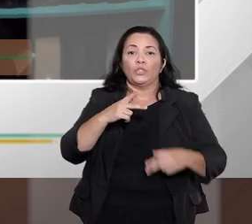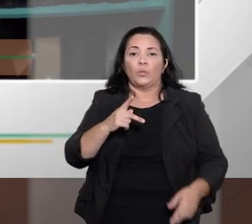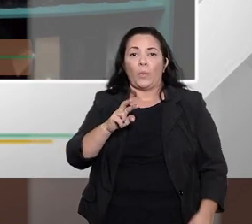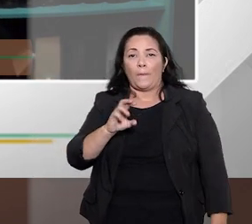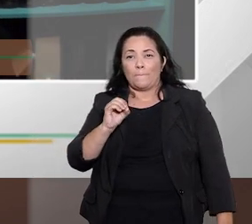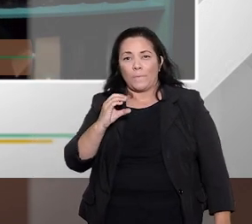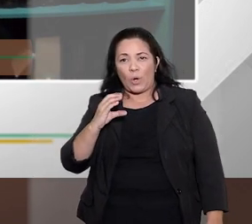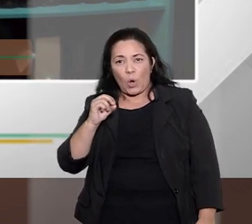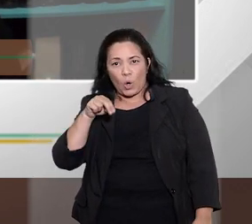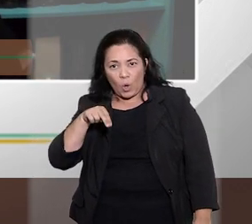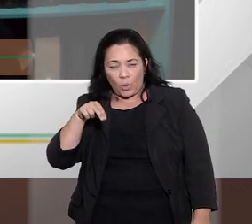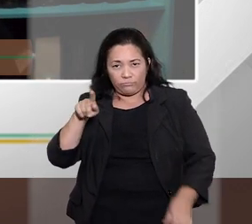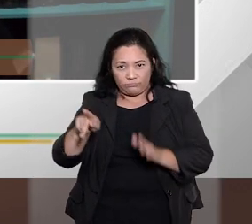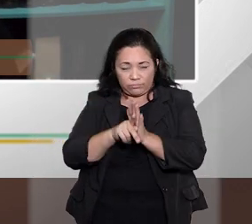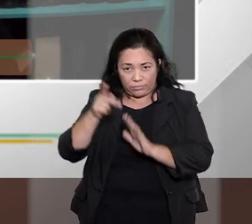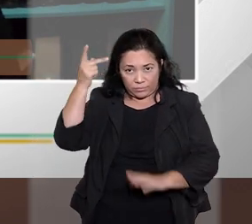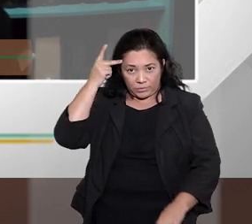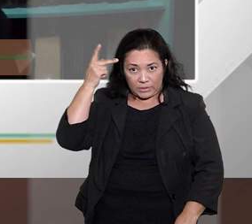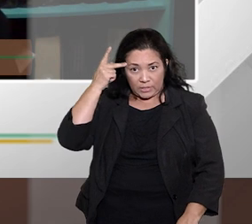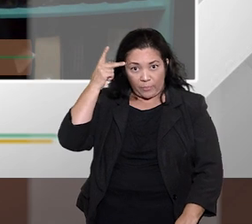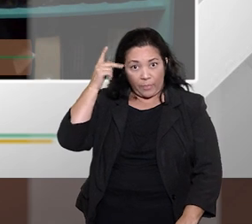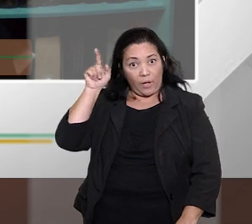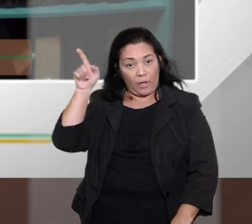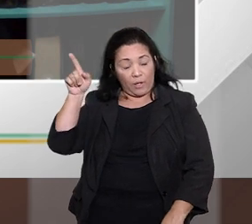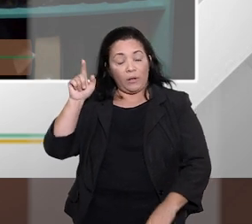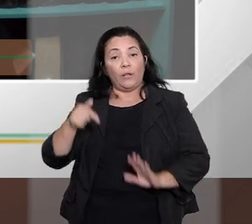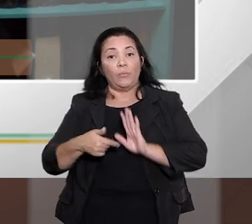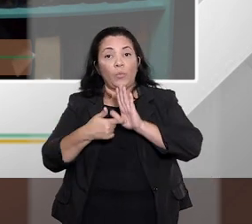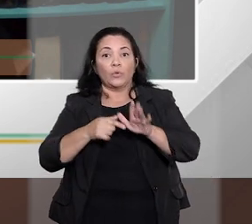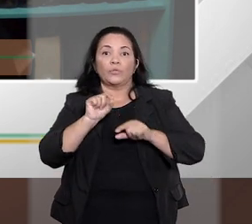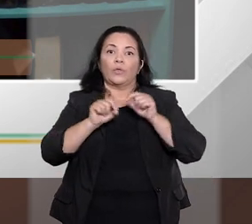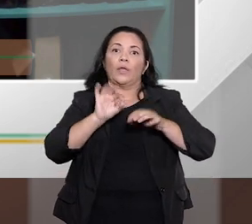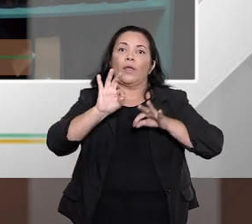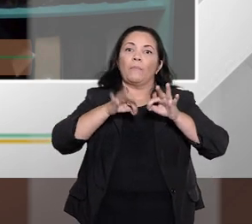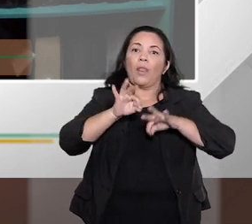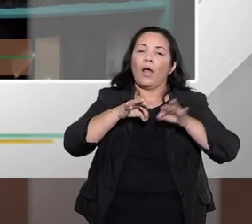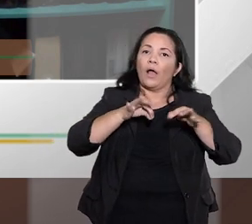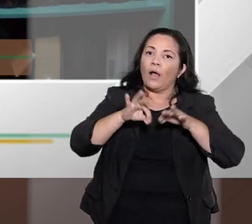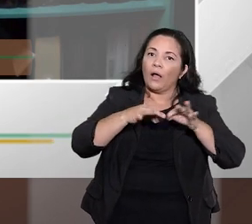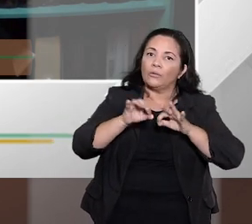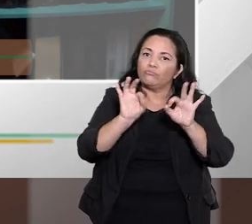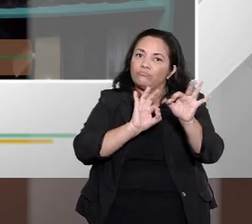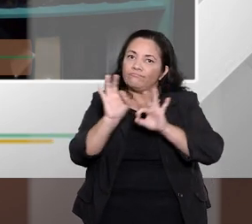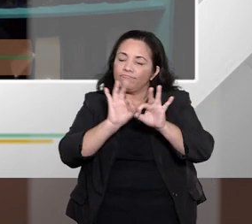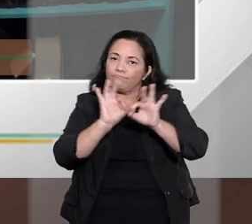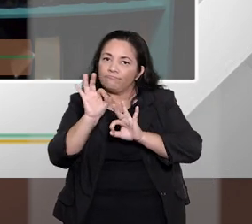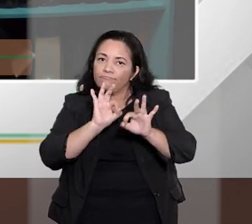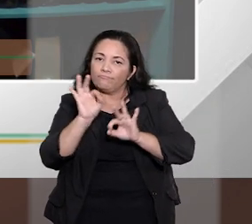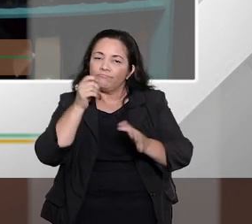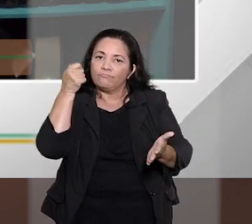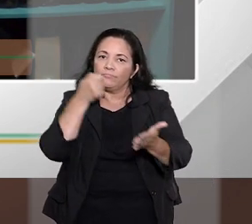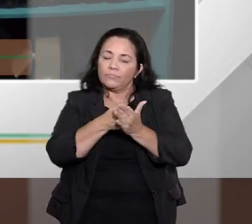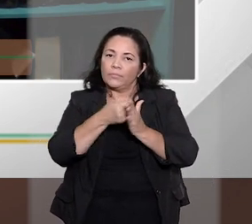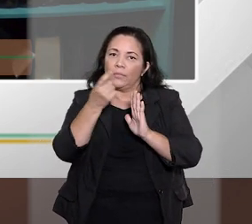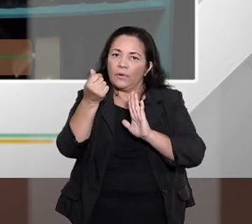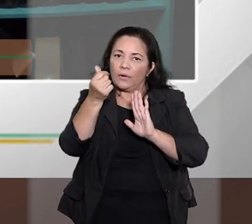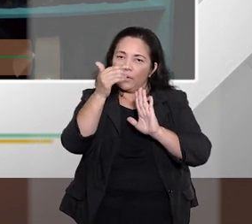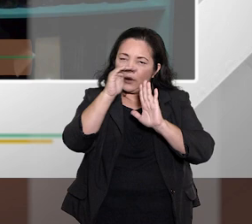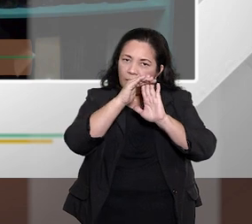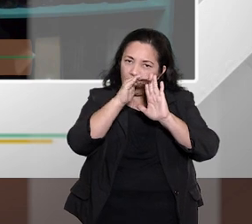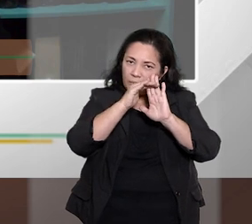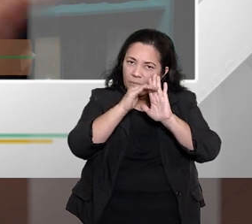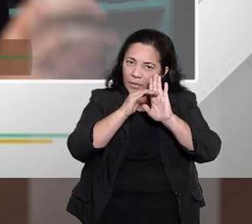honra de presidir e implementar lá, demonstra que se o plano de pagamento não reserva esse mínimo existencial, ou seja,